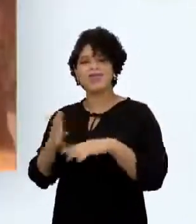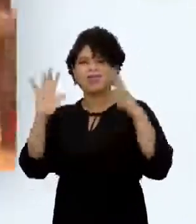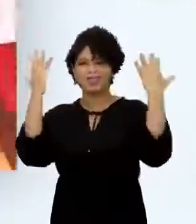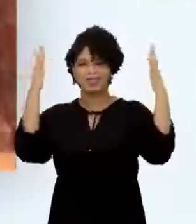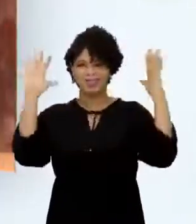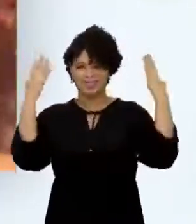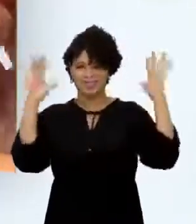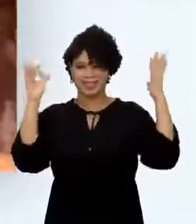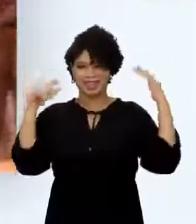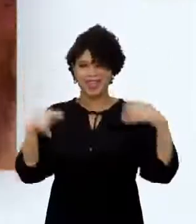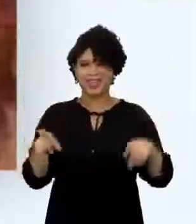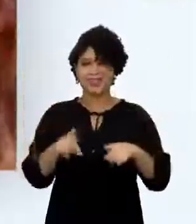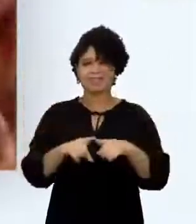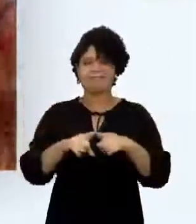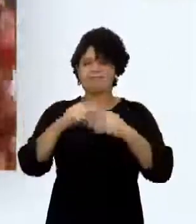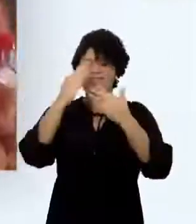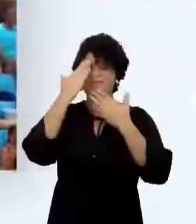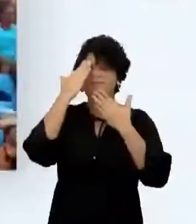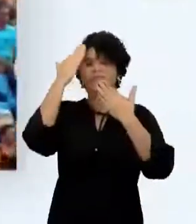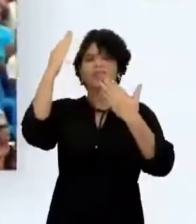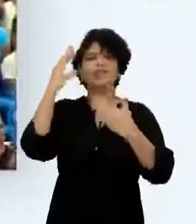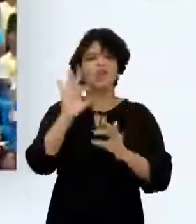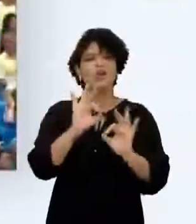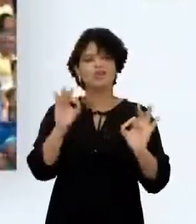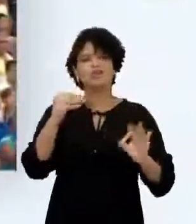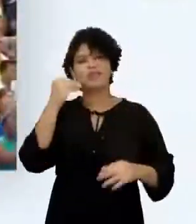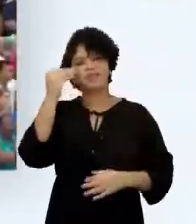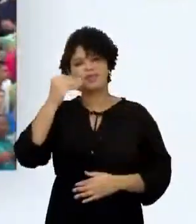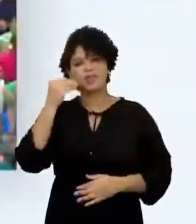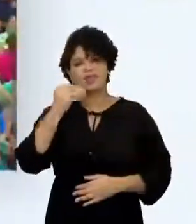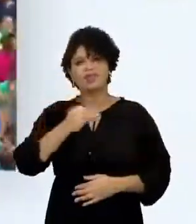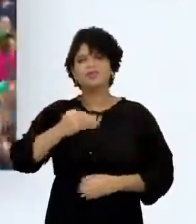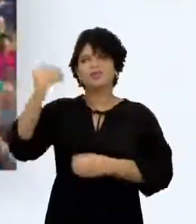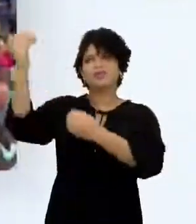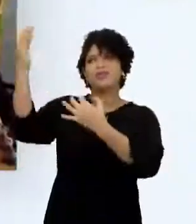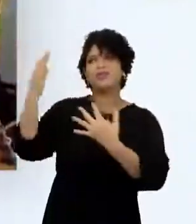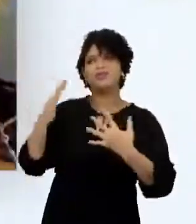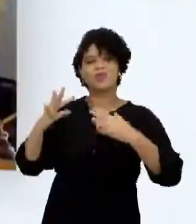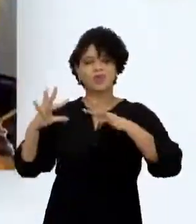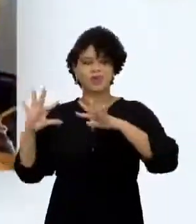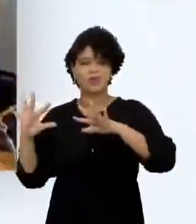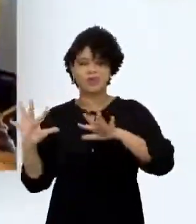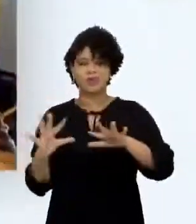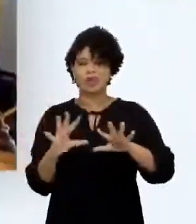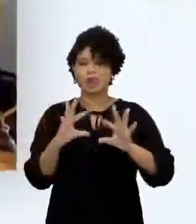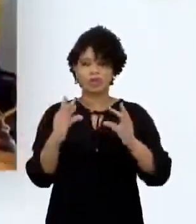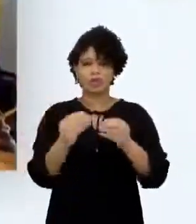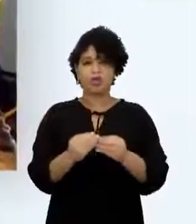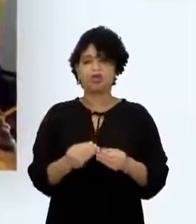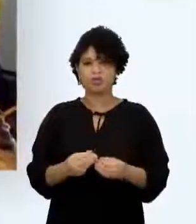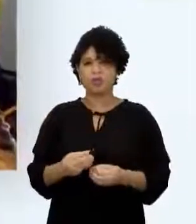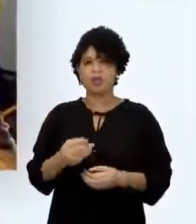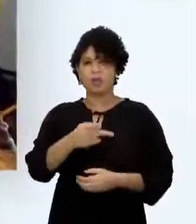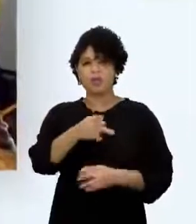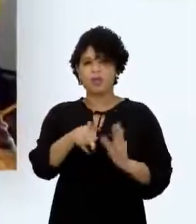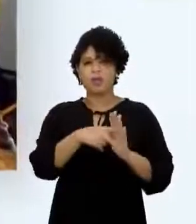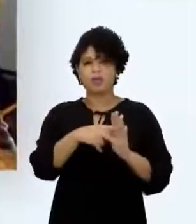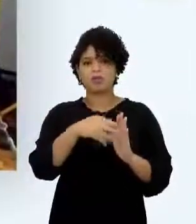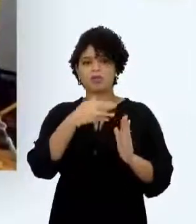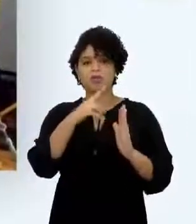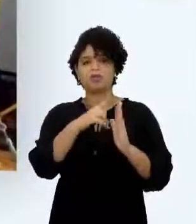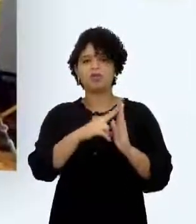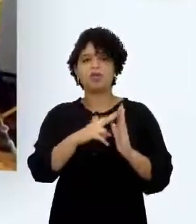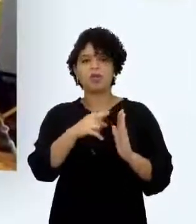E de agradecimento pela experiência e bênção a todos os presentes Como deseja o guerreiro Maori em língua